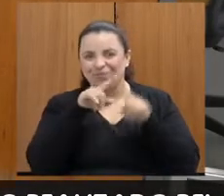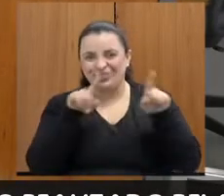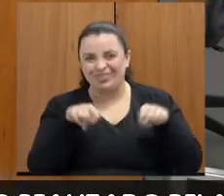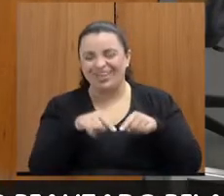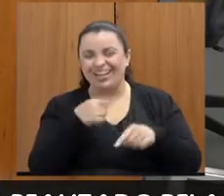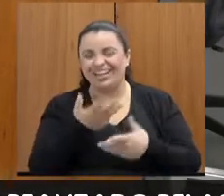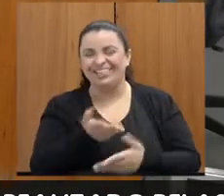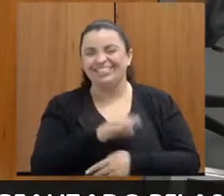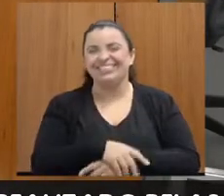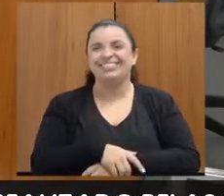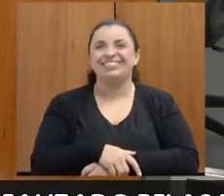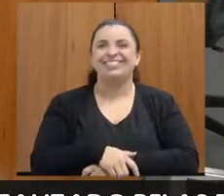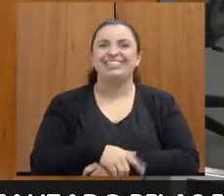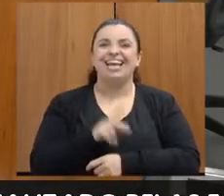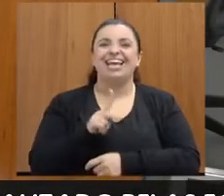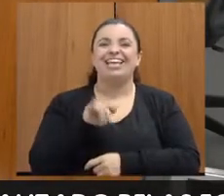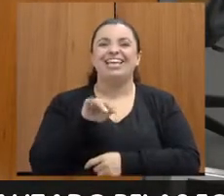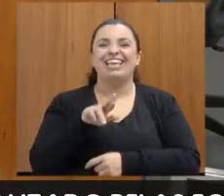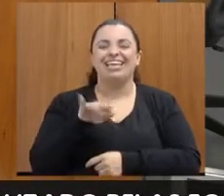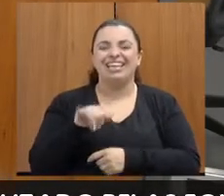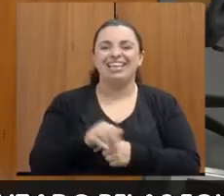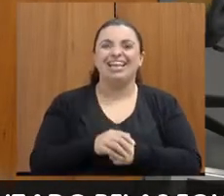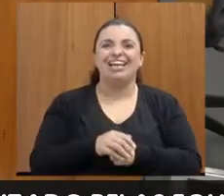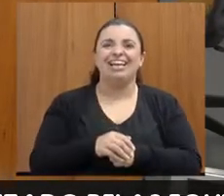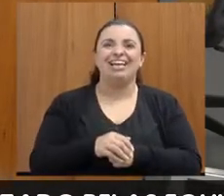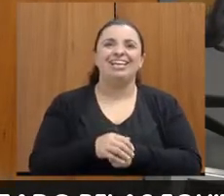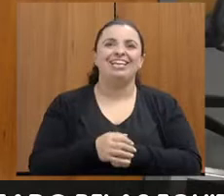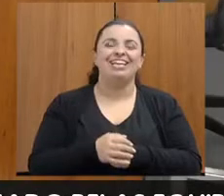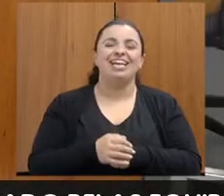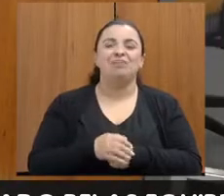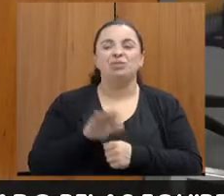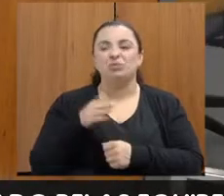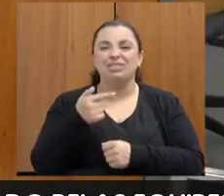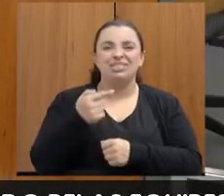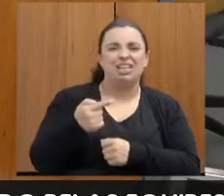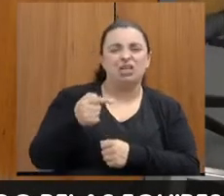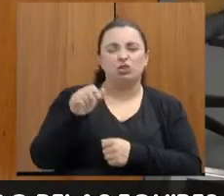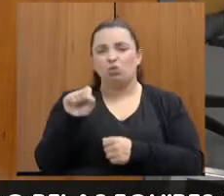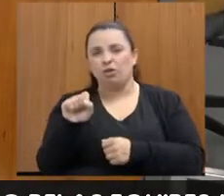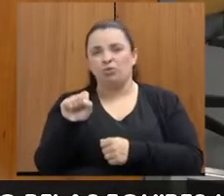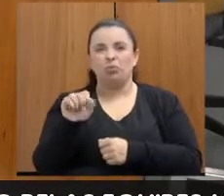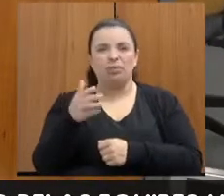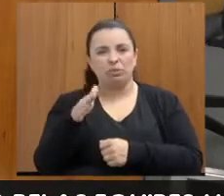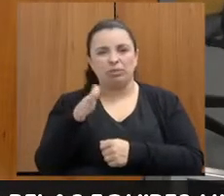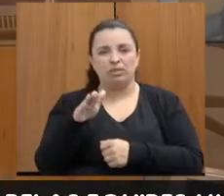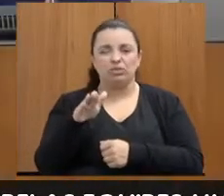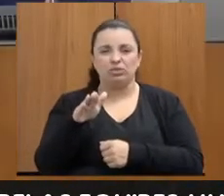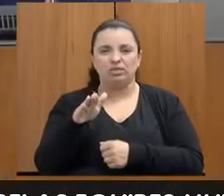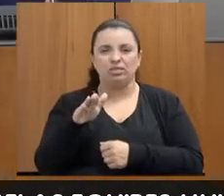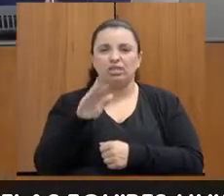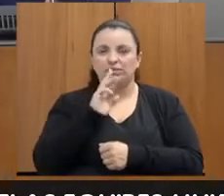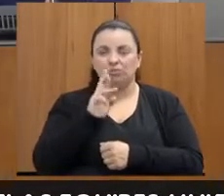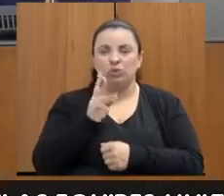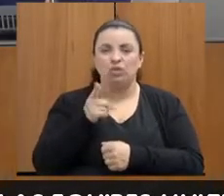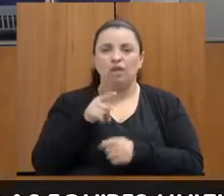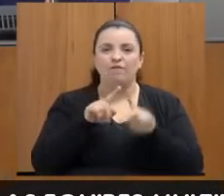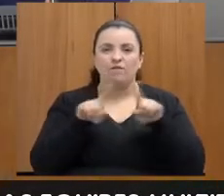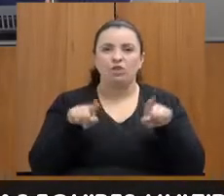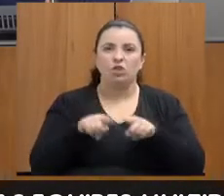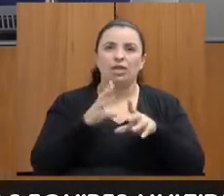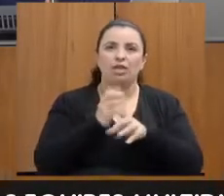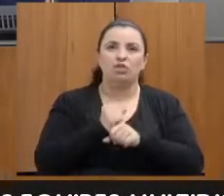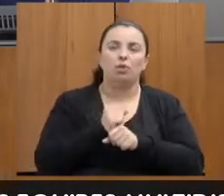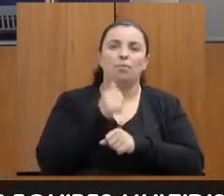Dayana? Vocês vão contando aí, eu vou passar para... Sete ou oito mulheres, Cláudia. Sete ou oito mulheres. Na verdade, é importante a gente